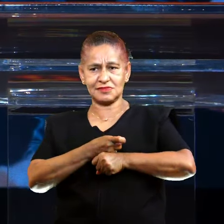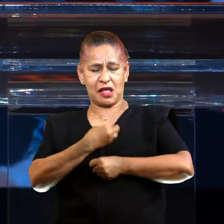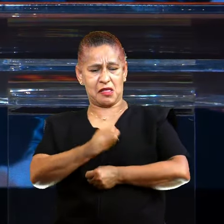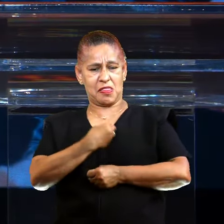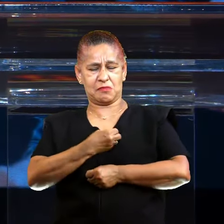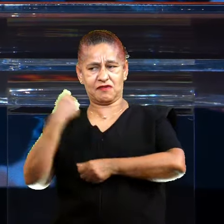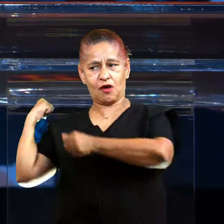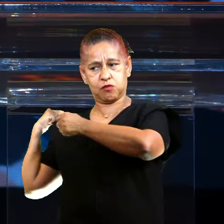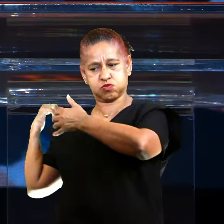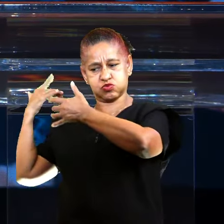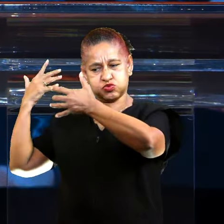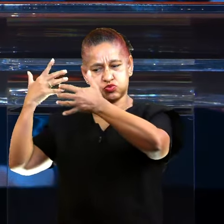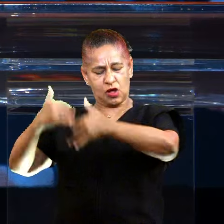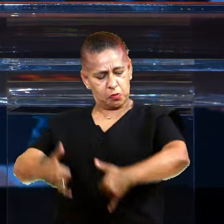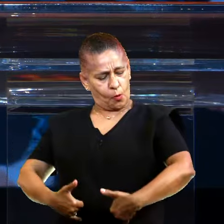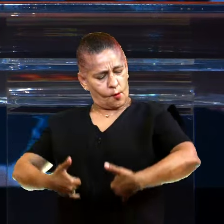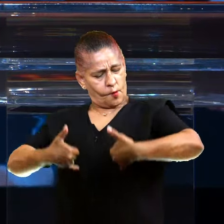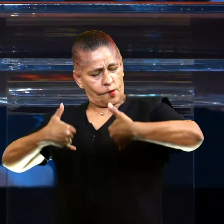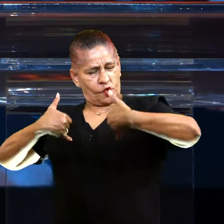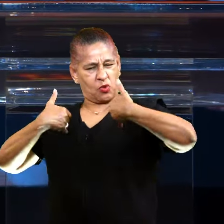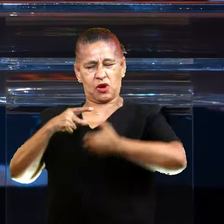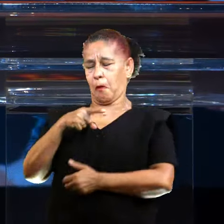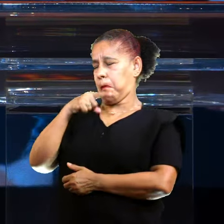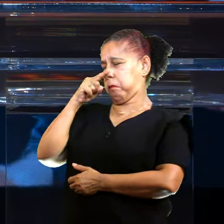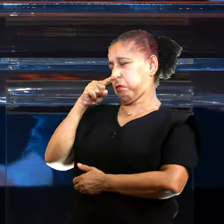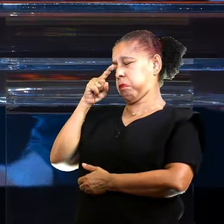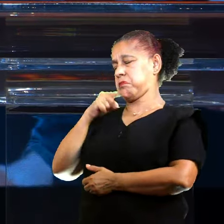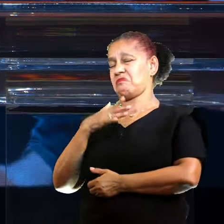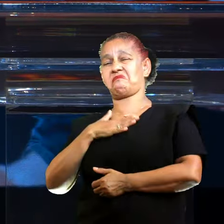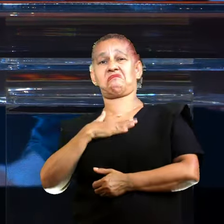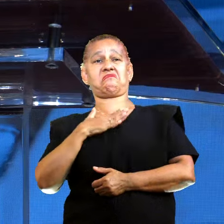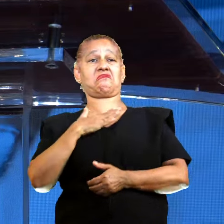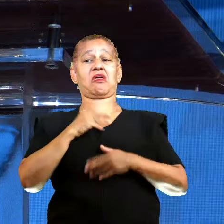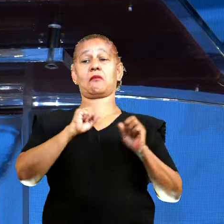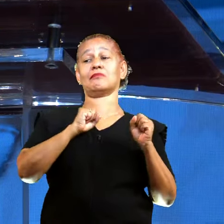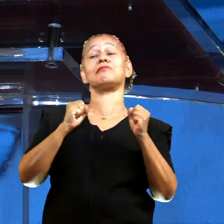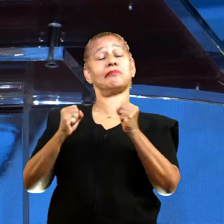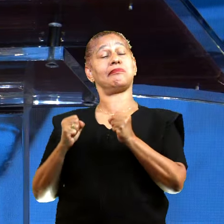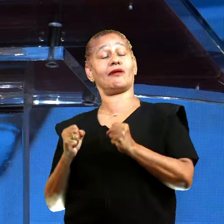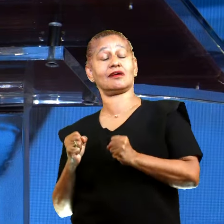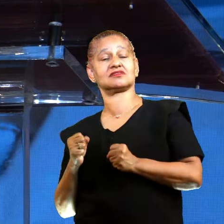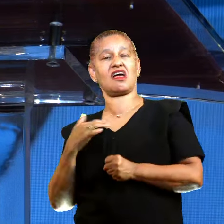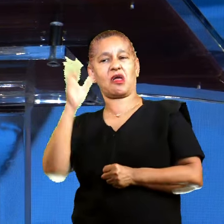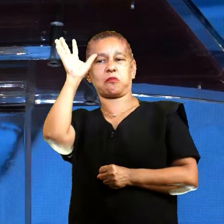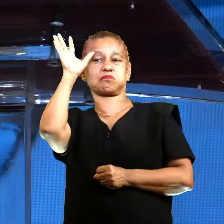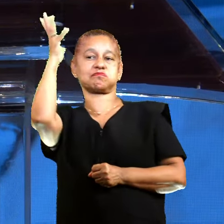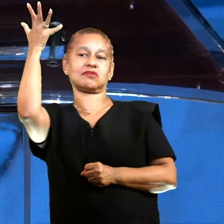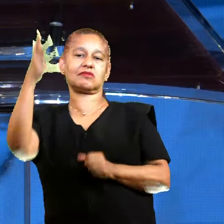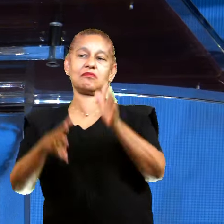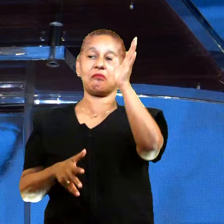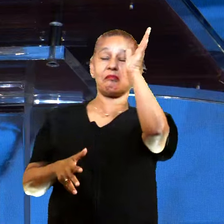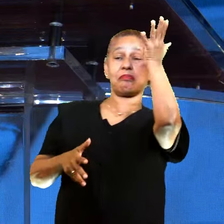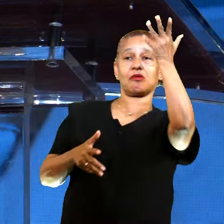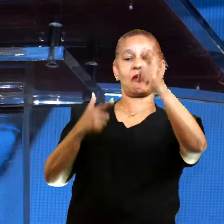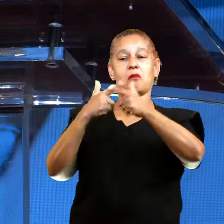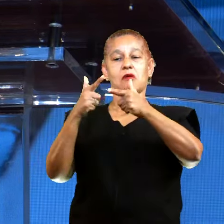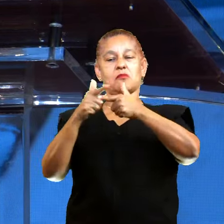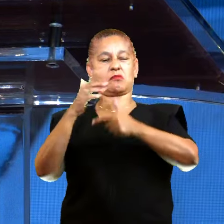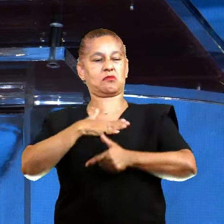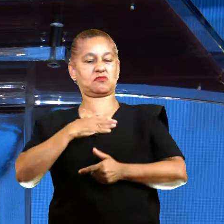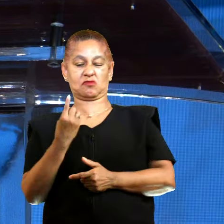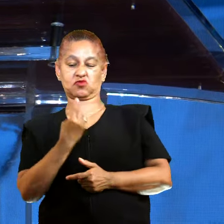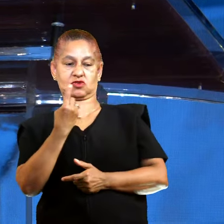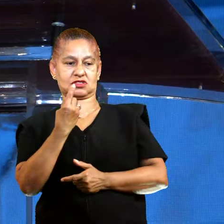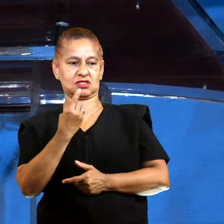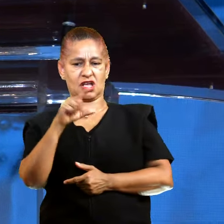coração cheio de orgulho, de soberba, de achar que tudo pode, que eu poderia resolver os meus problemas, eu fiz